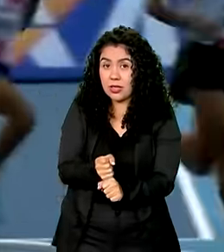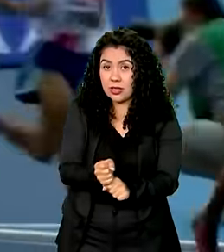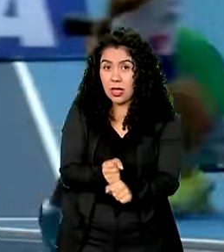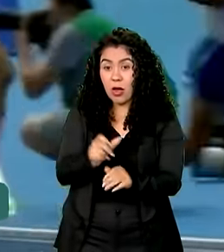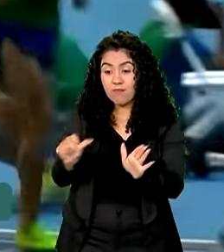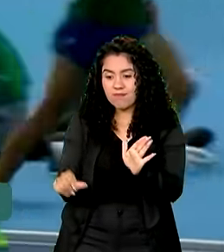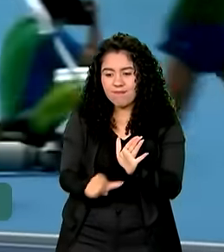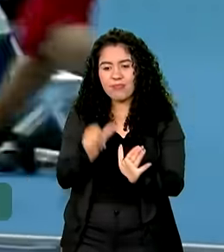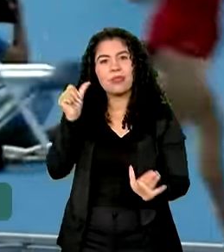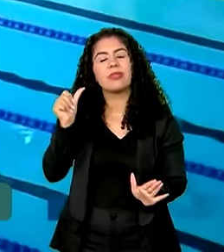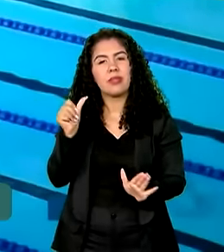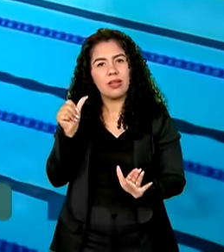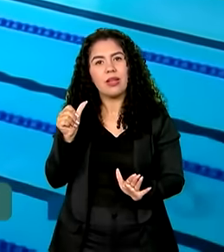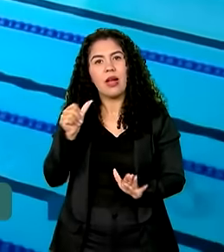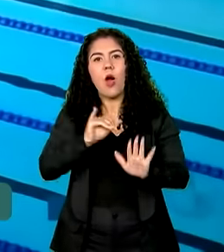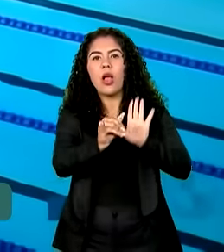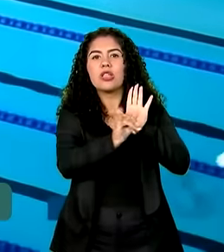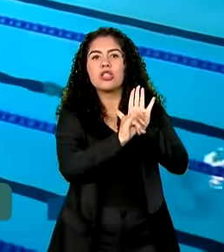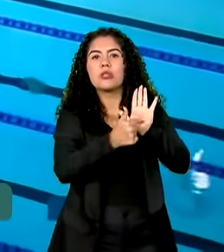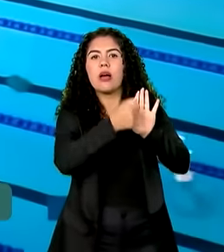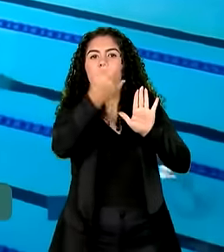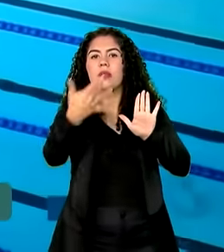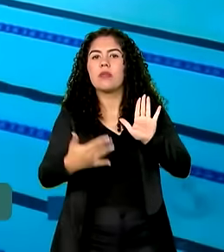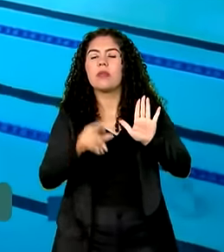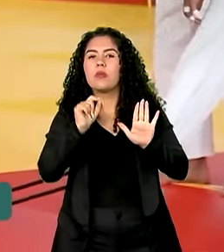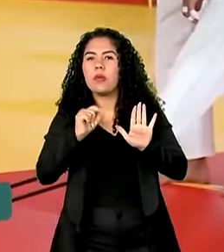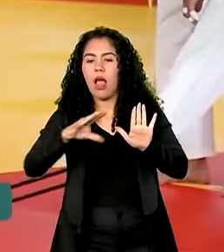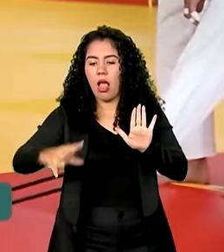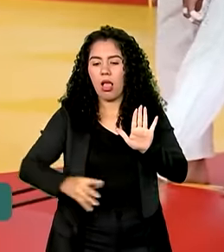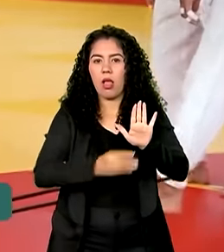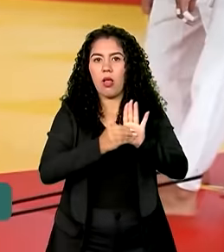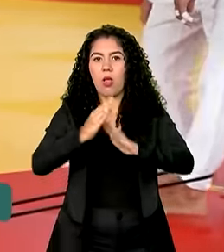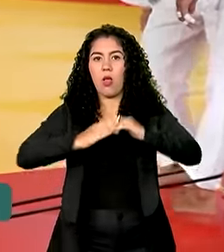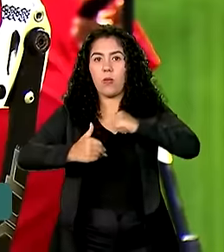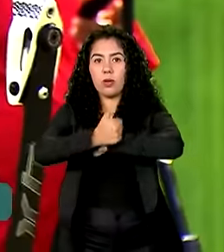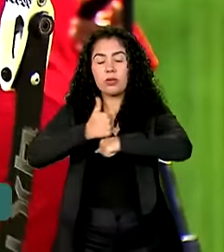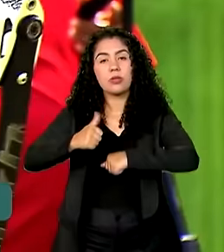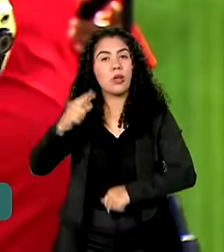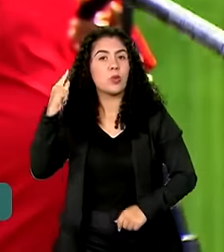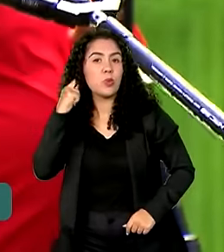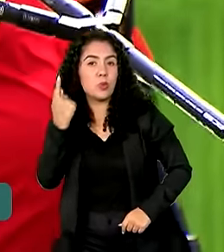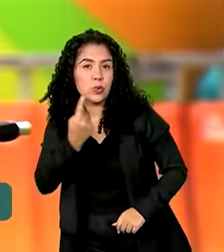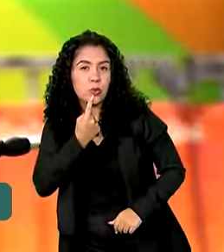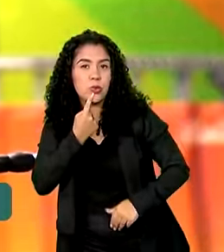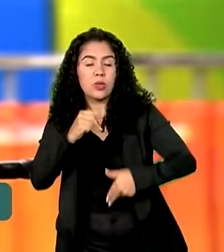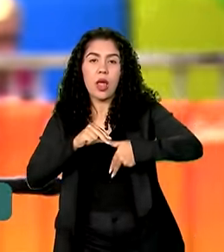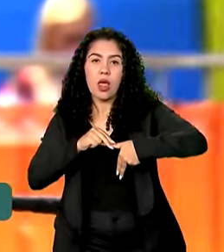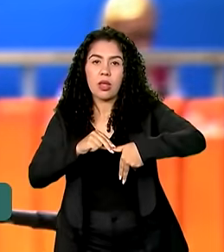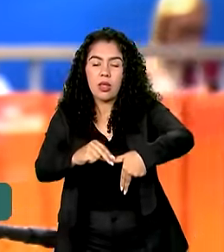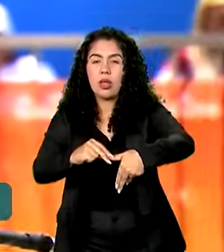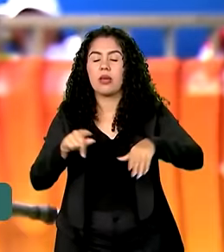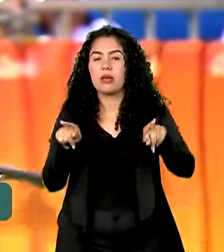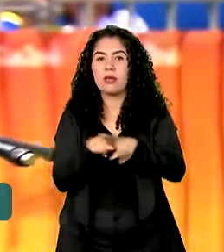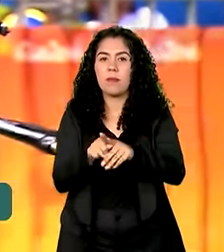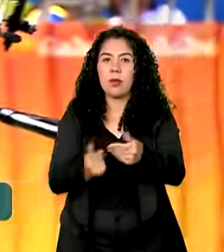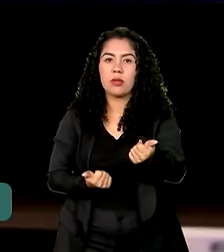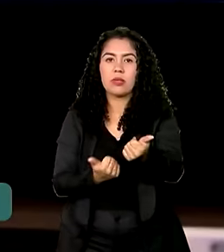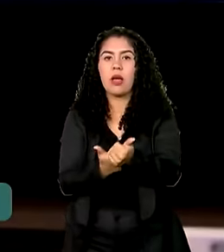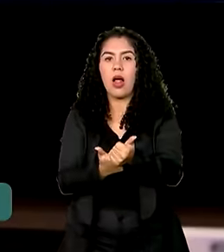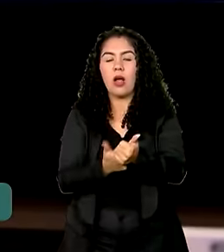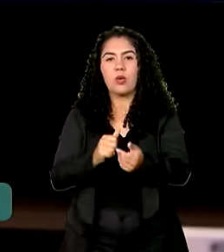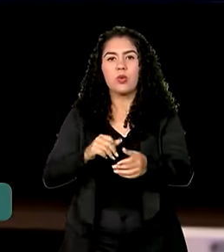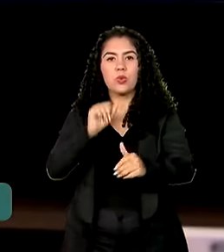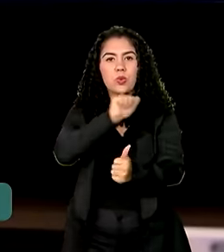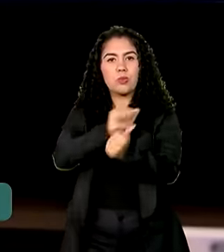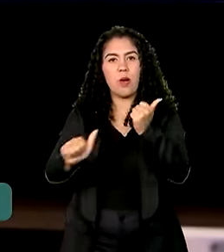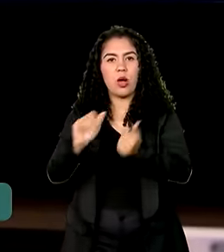vez, os editais do programa passaram a incluir também atletas surdos, guias e auxiliares do esporte paralímpico.